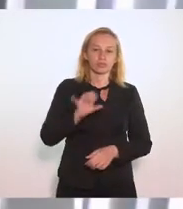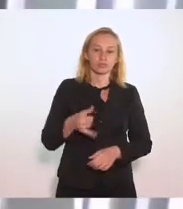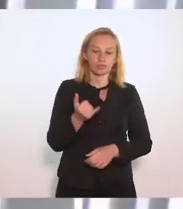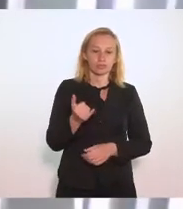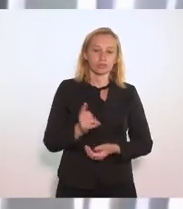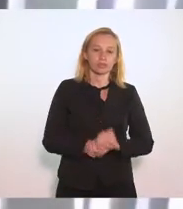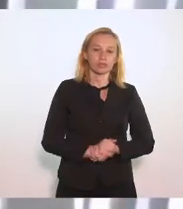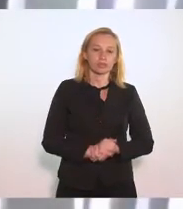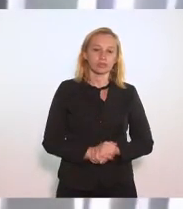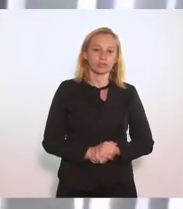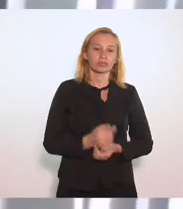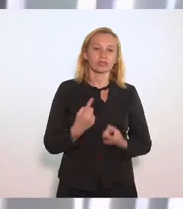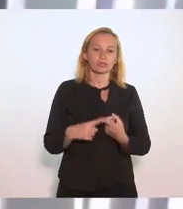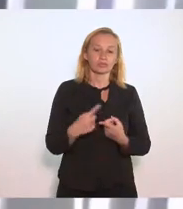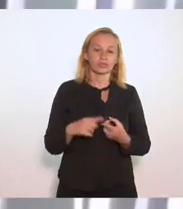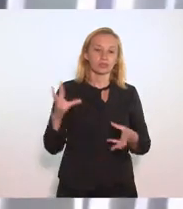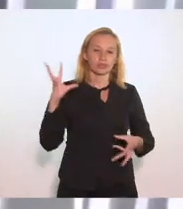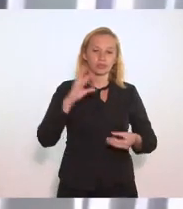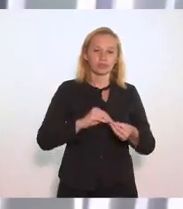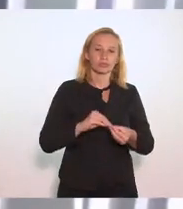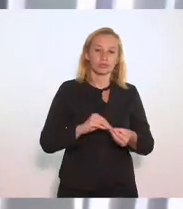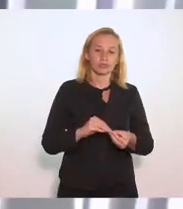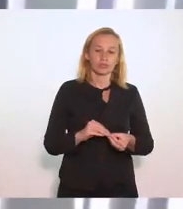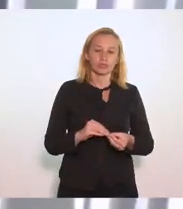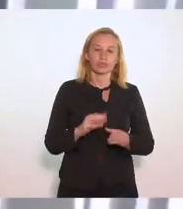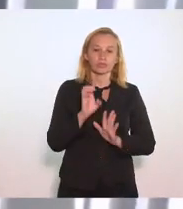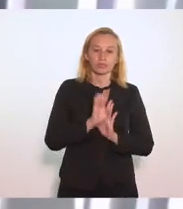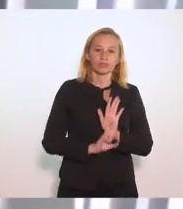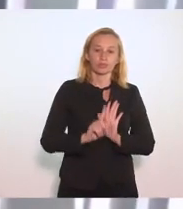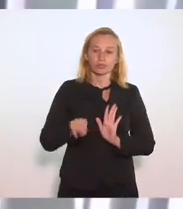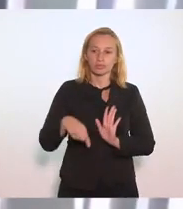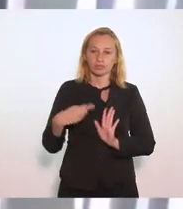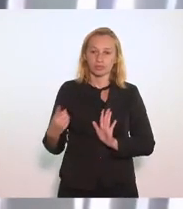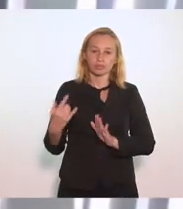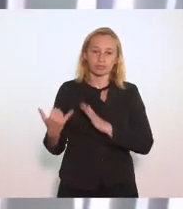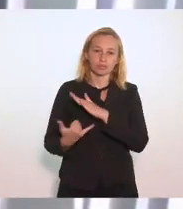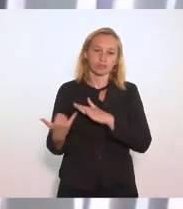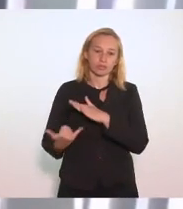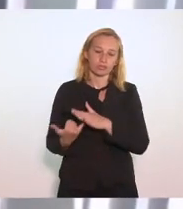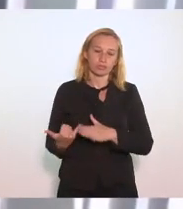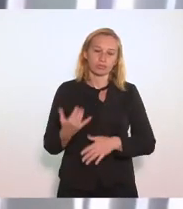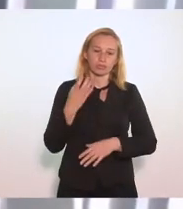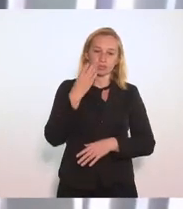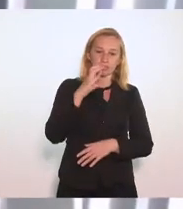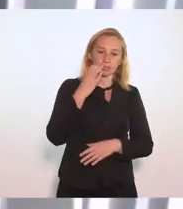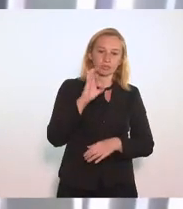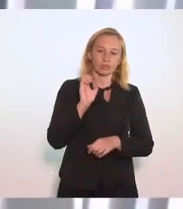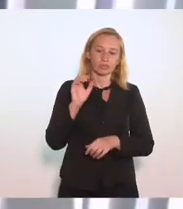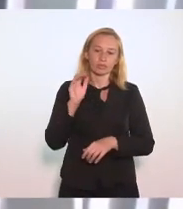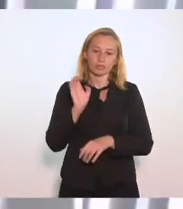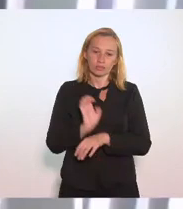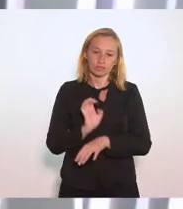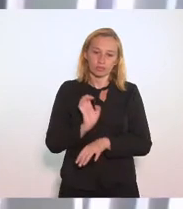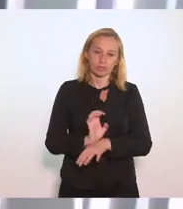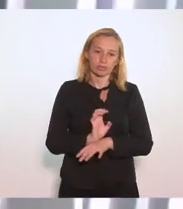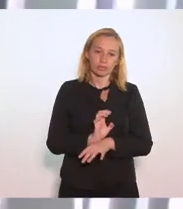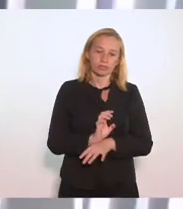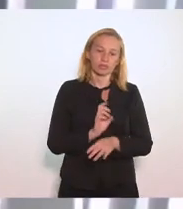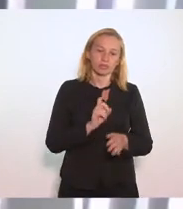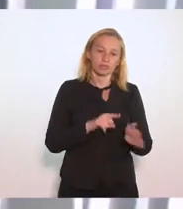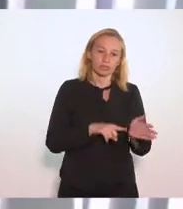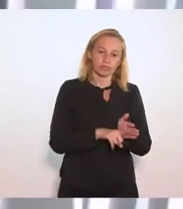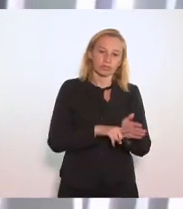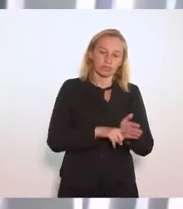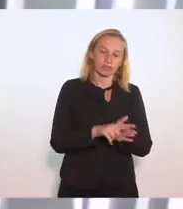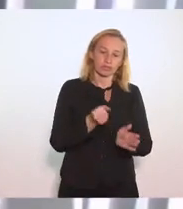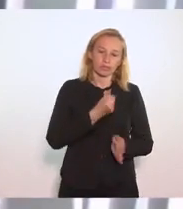Sobretudo porque incluiu emendas que tratam de outras instituições Científicas Estaduais Para a produção dos dados estatísticos